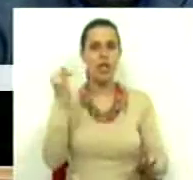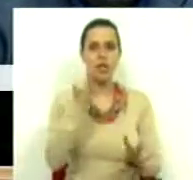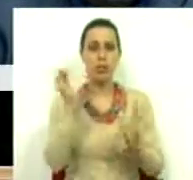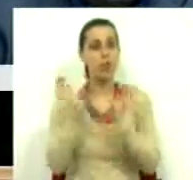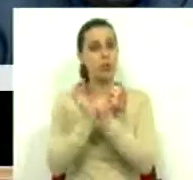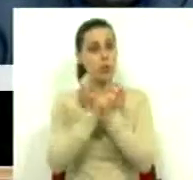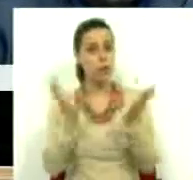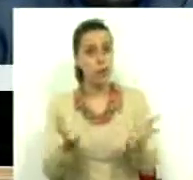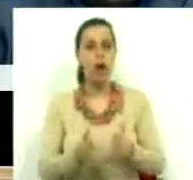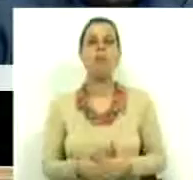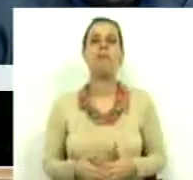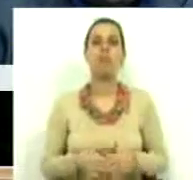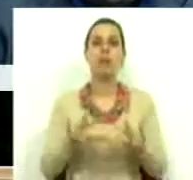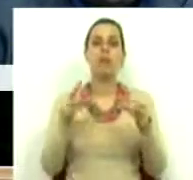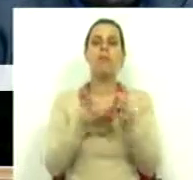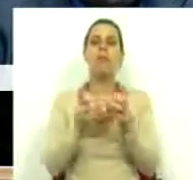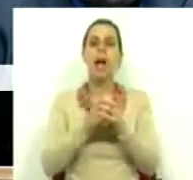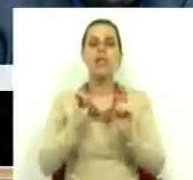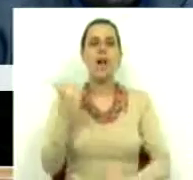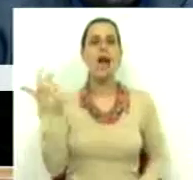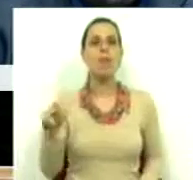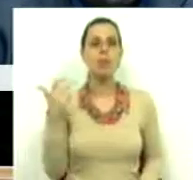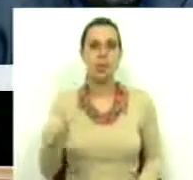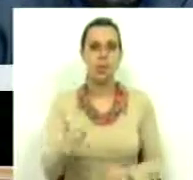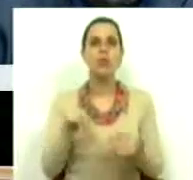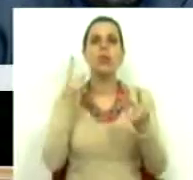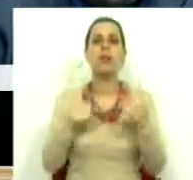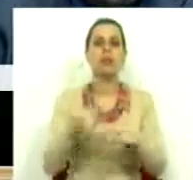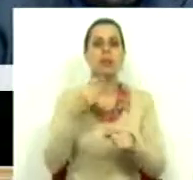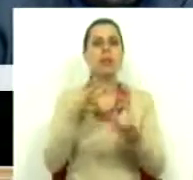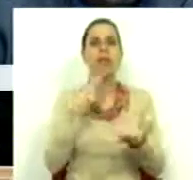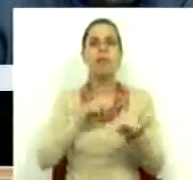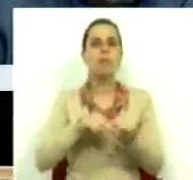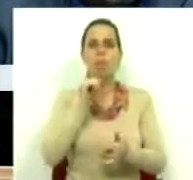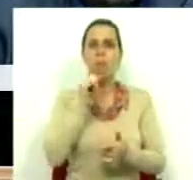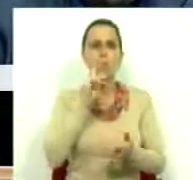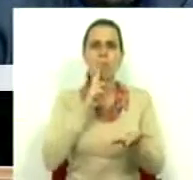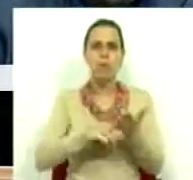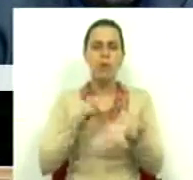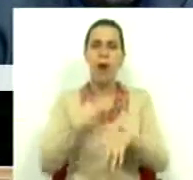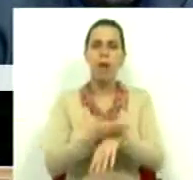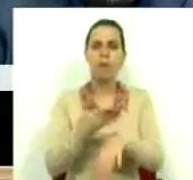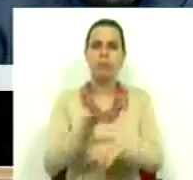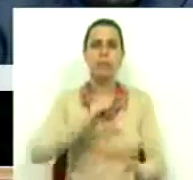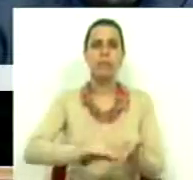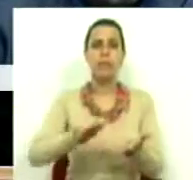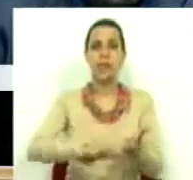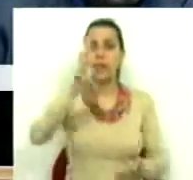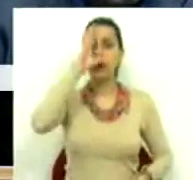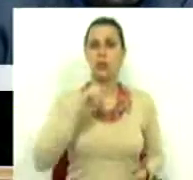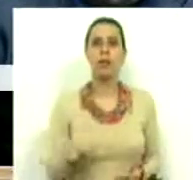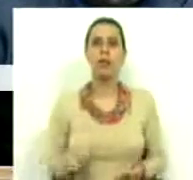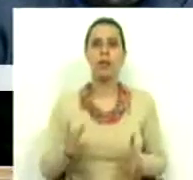de Segurança Social pela Caixa Geral de Aposentações e injustificados atrasos por parte do Secretário de Estado